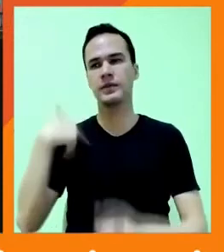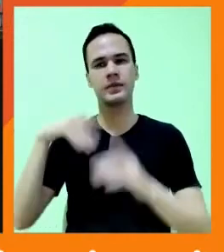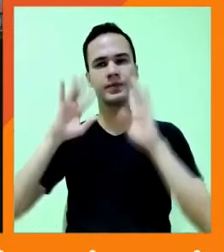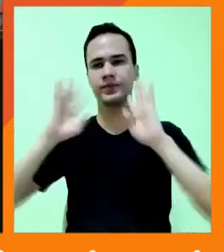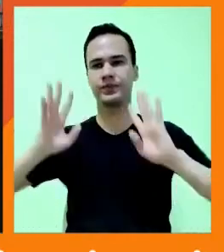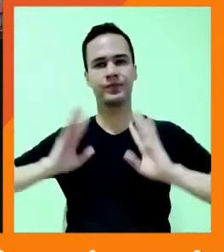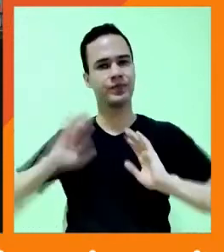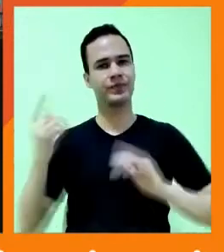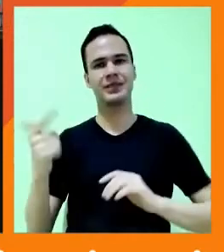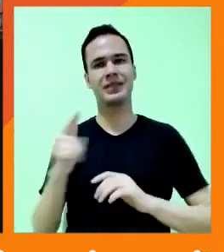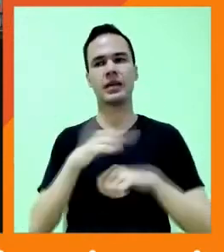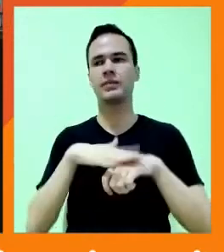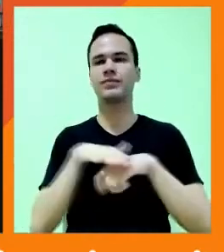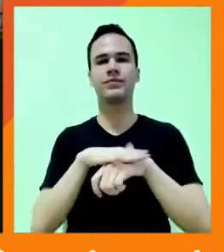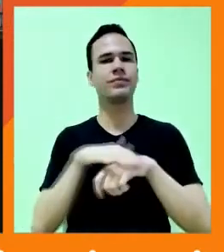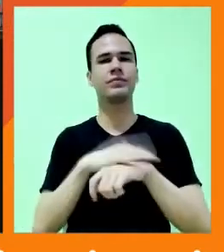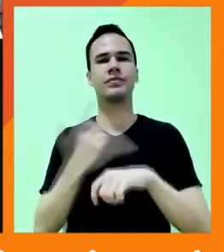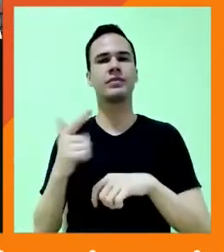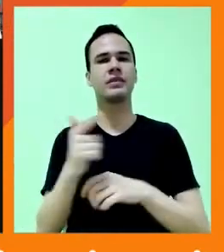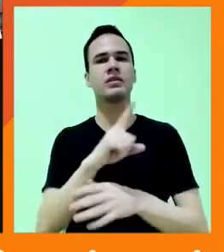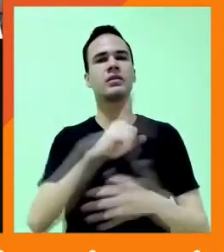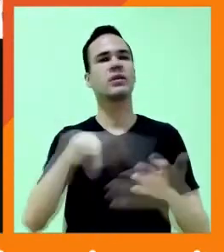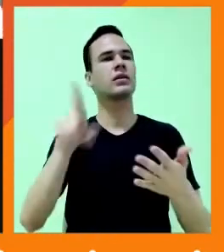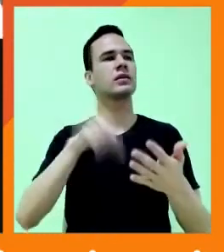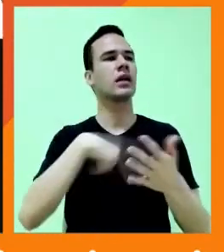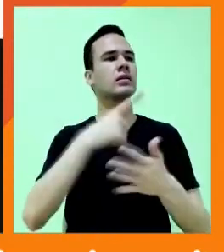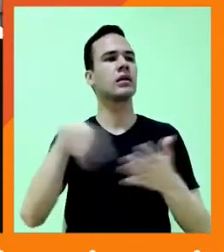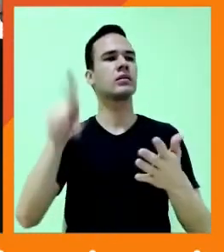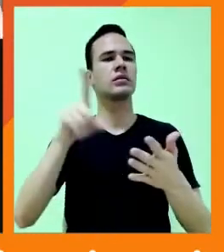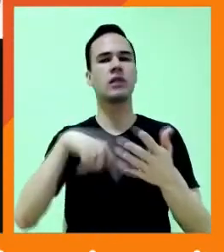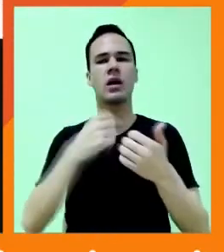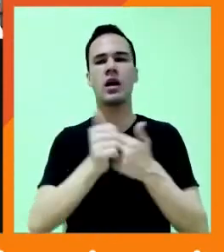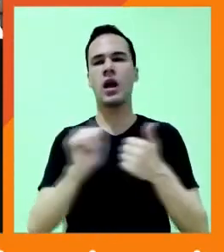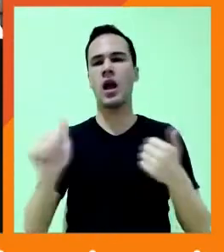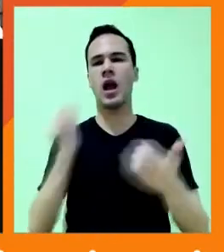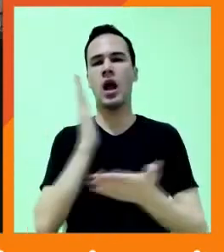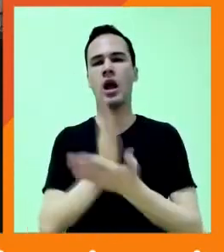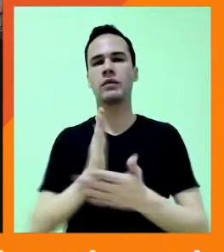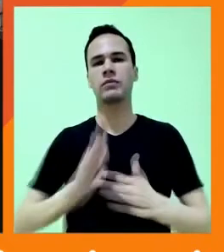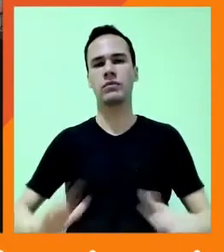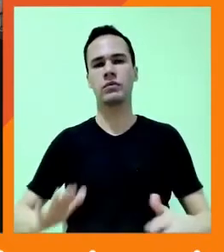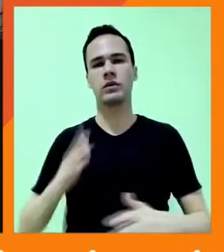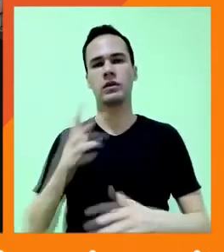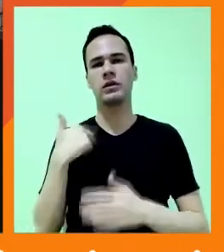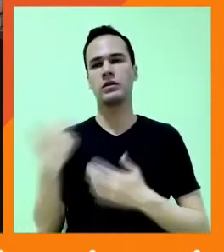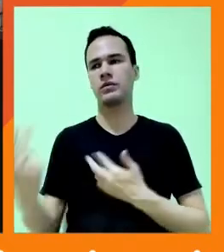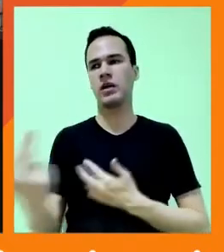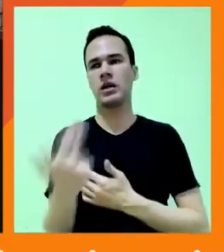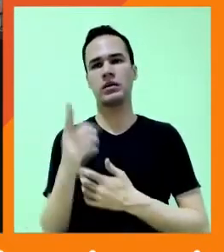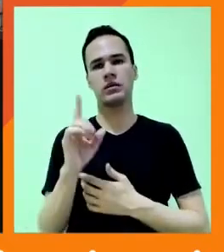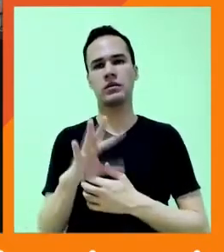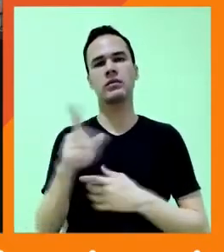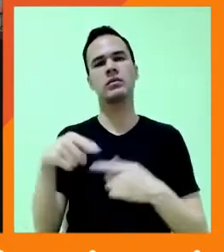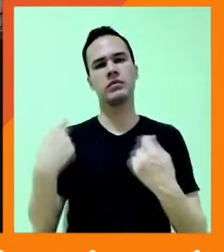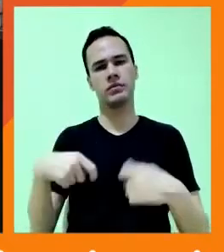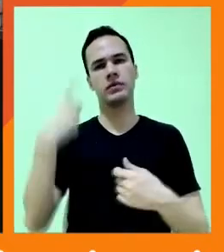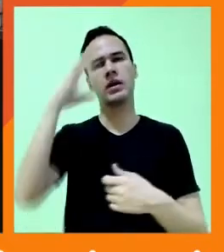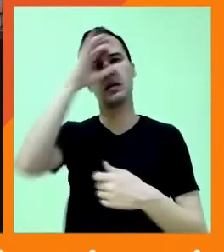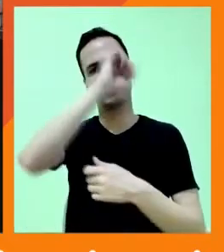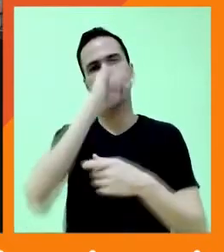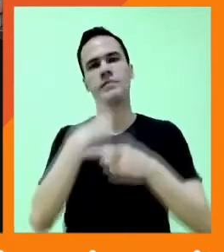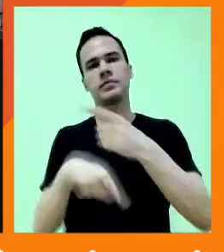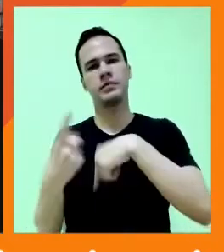conversar e só cancela e para de seguir. A gente só busca semelhança e não busca alteridade. A gente precisa tanto aprender a conviver com a diferença.